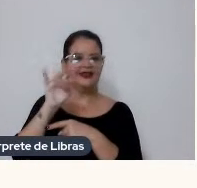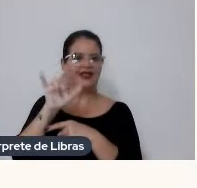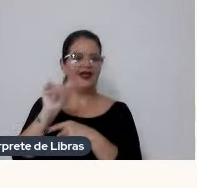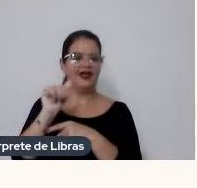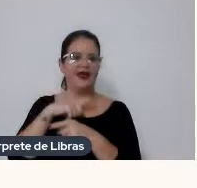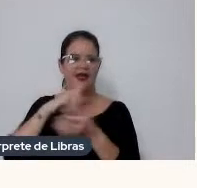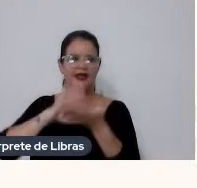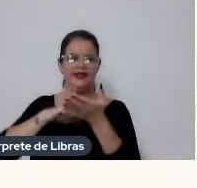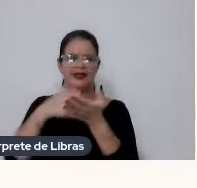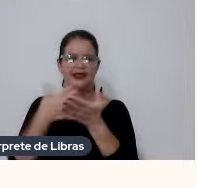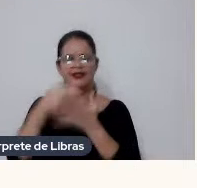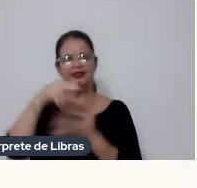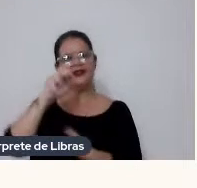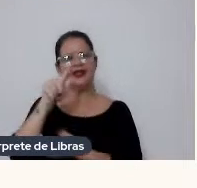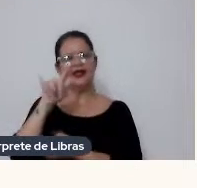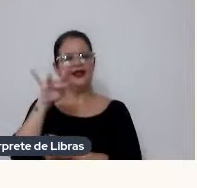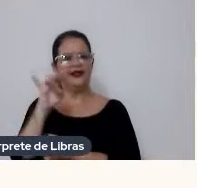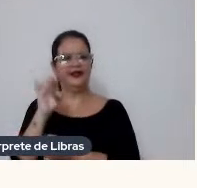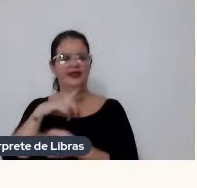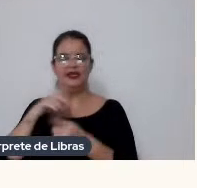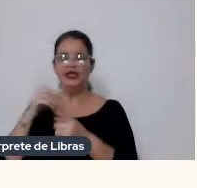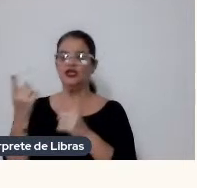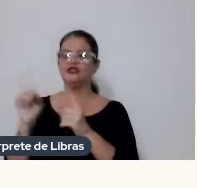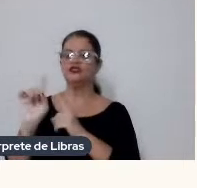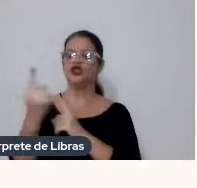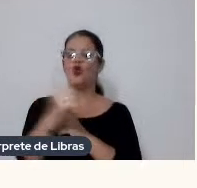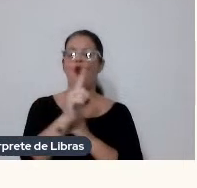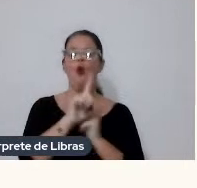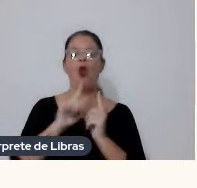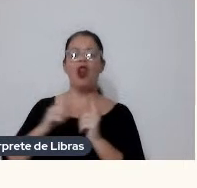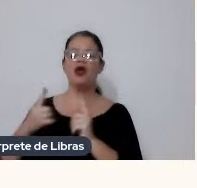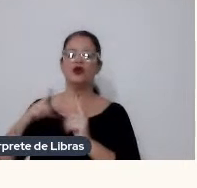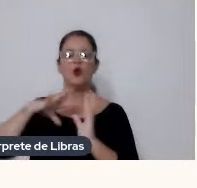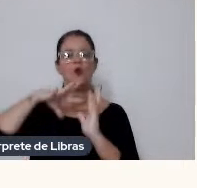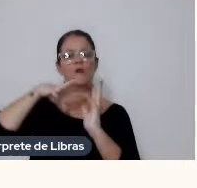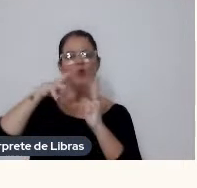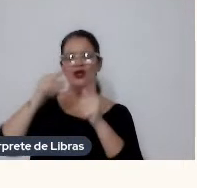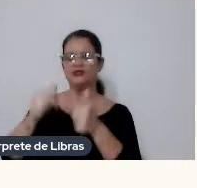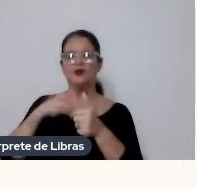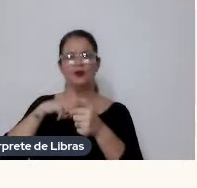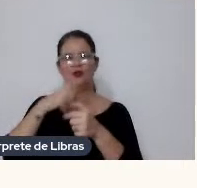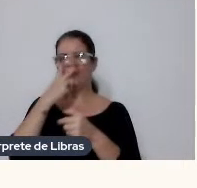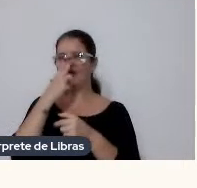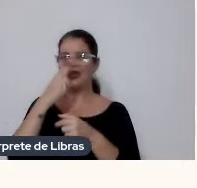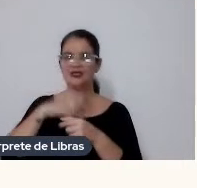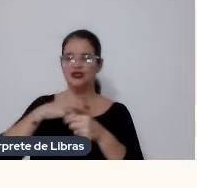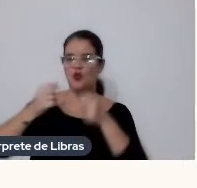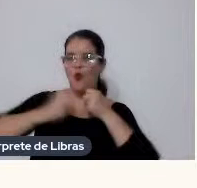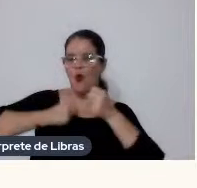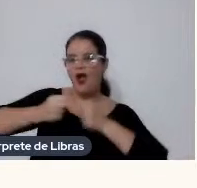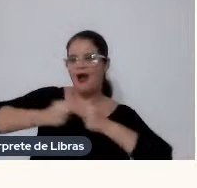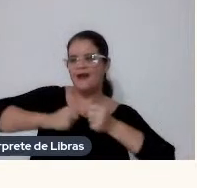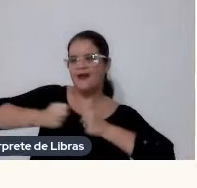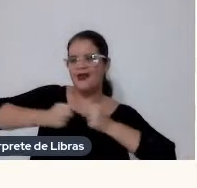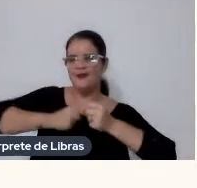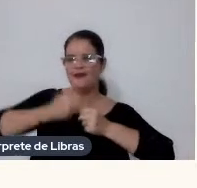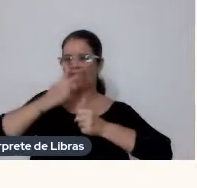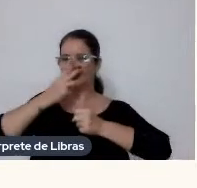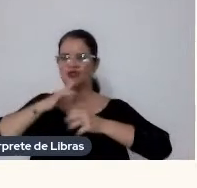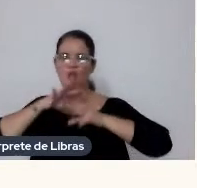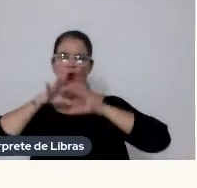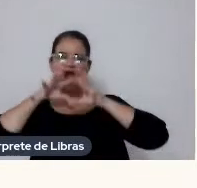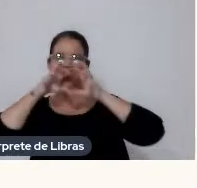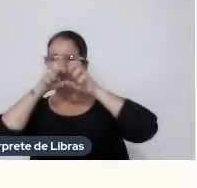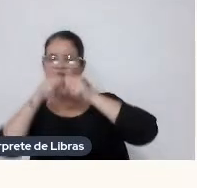Negrini Circulando por esse mundo Ela é uma Espécie de King Kong Uma devoradora De homens Que era uma